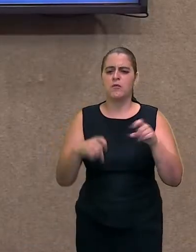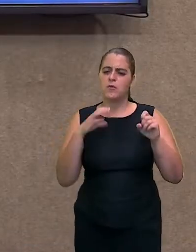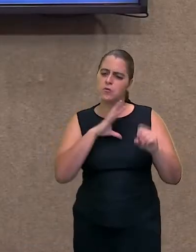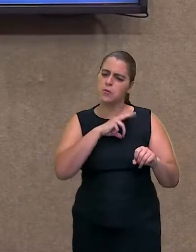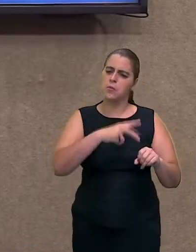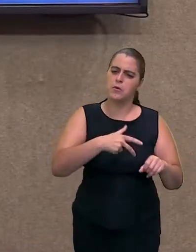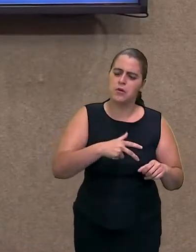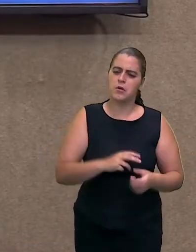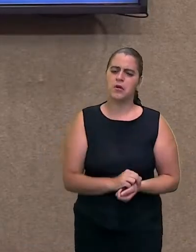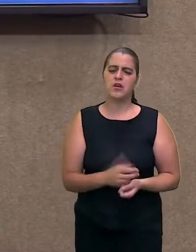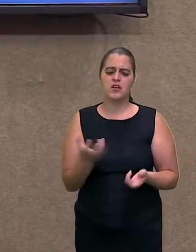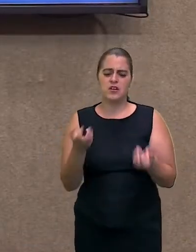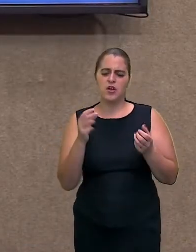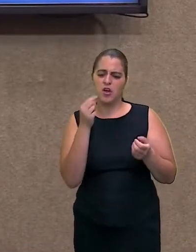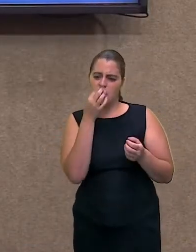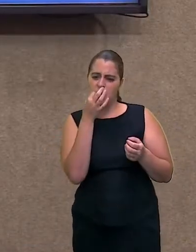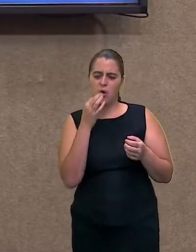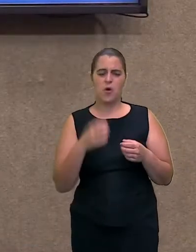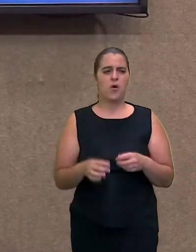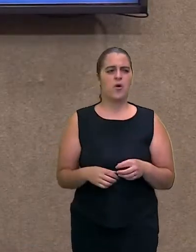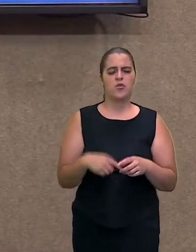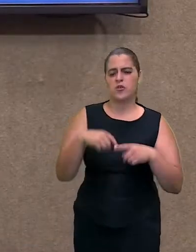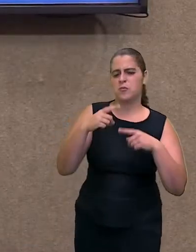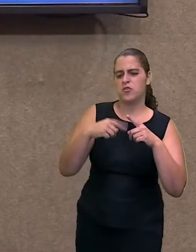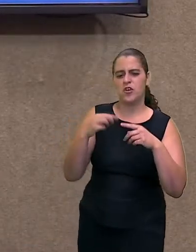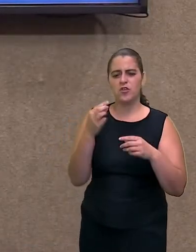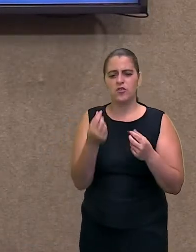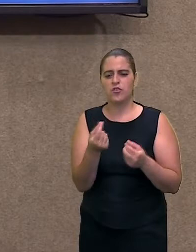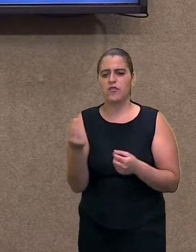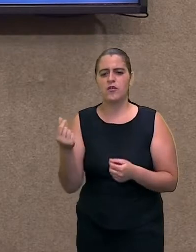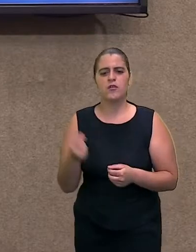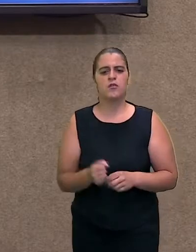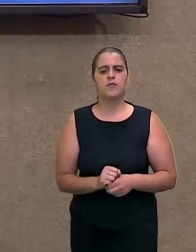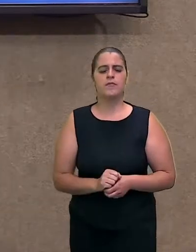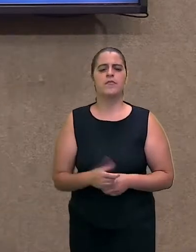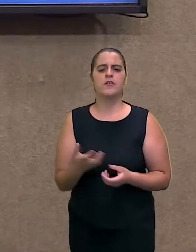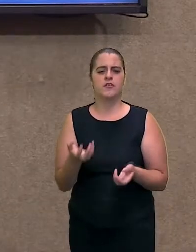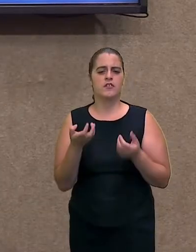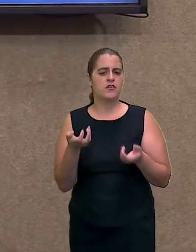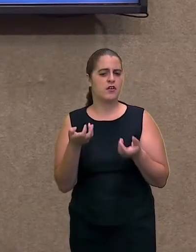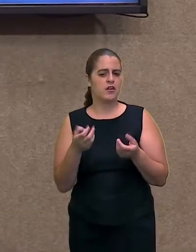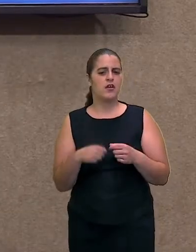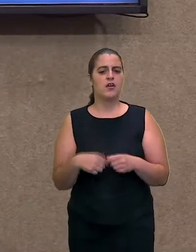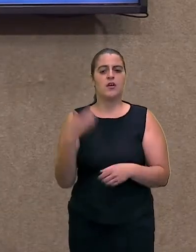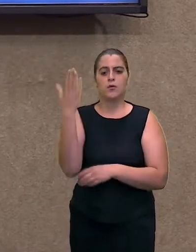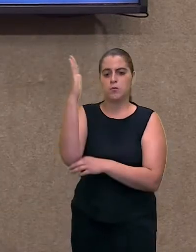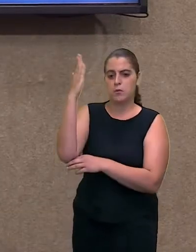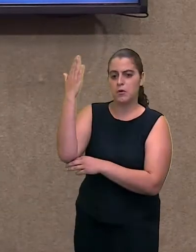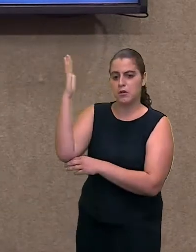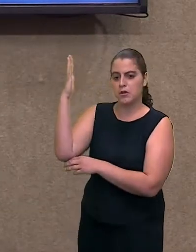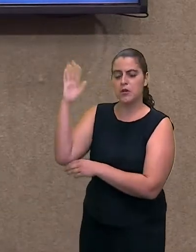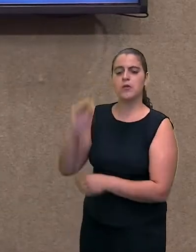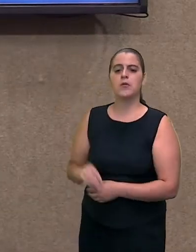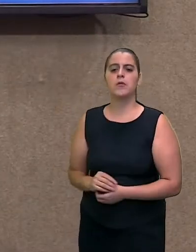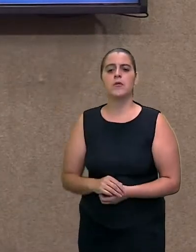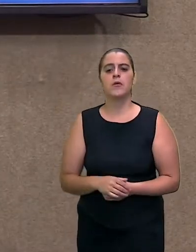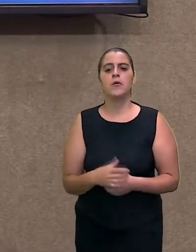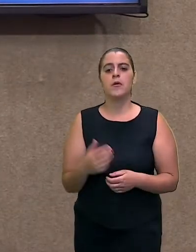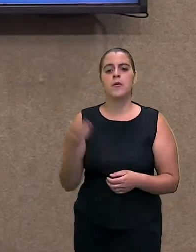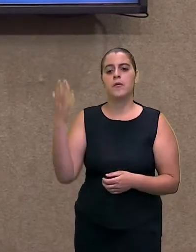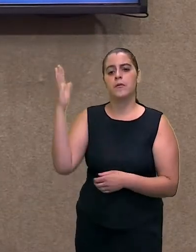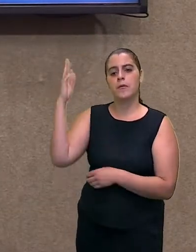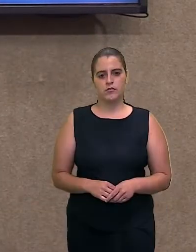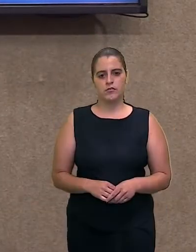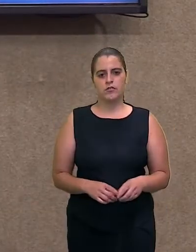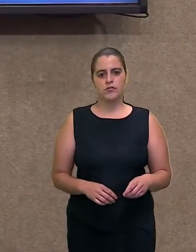eles queriam nossas pedras preciosas, eles queriam a nossa madeira, né? Que era o pau